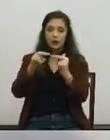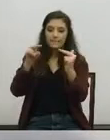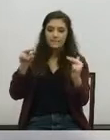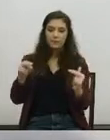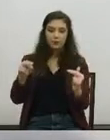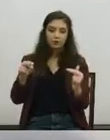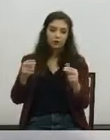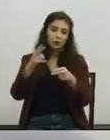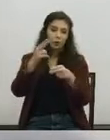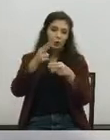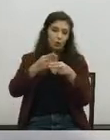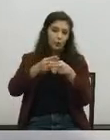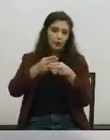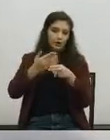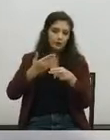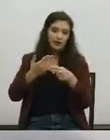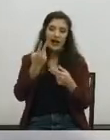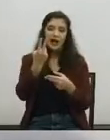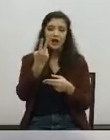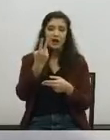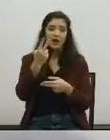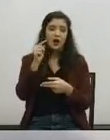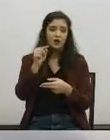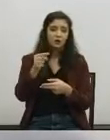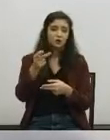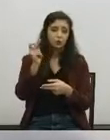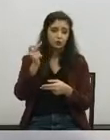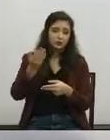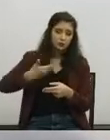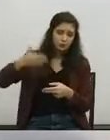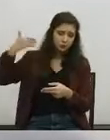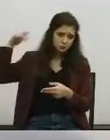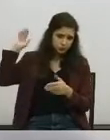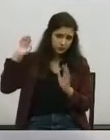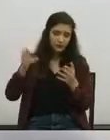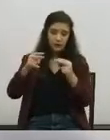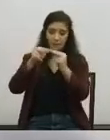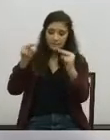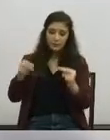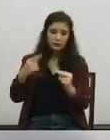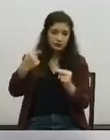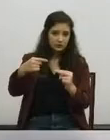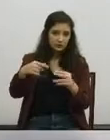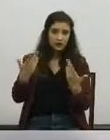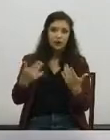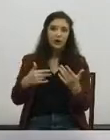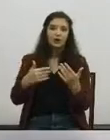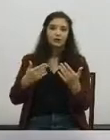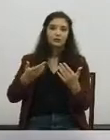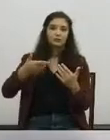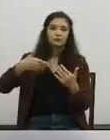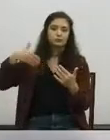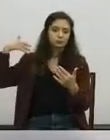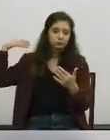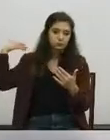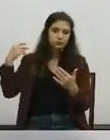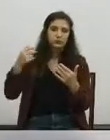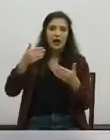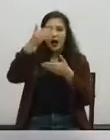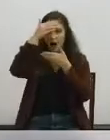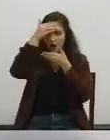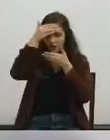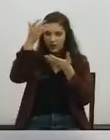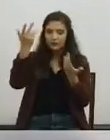e, portanto, há dois mil anos atrás havia ali uma ponte que depois os nossos antepassados árabes, árabo-muçulmanos,